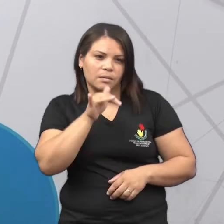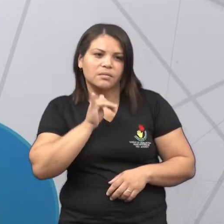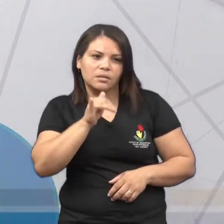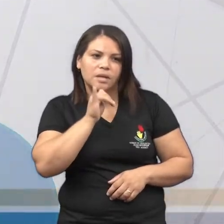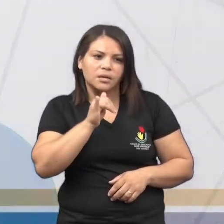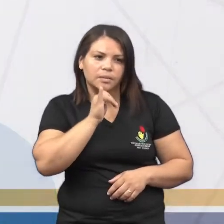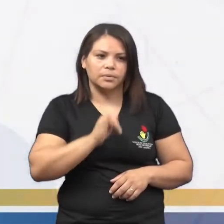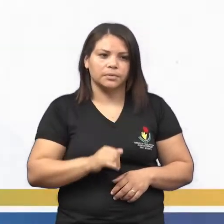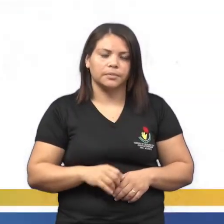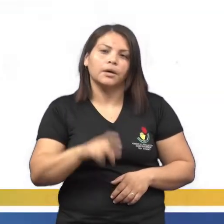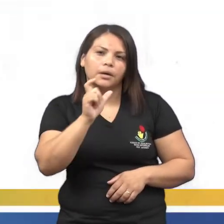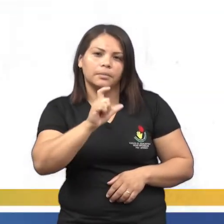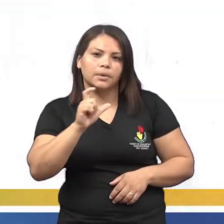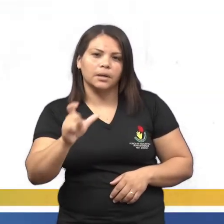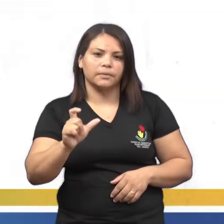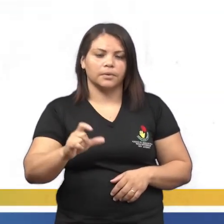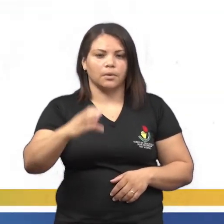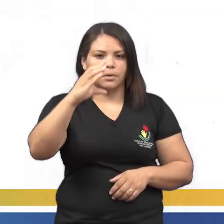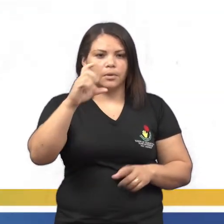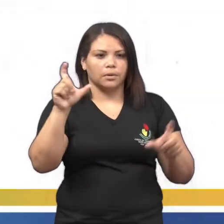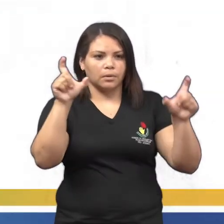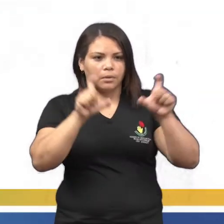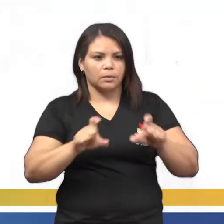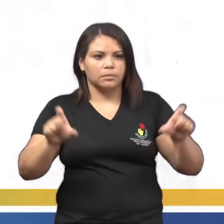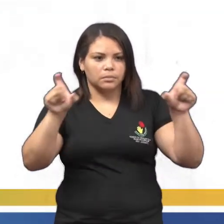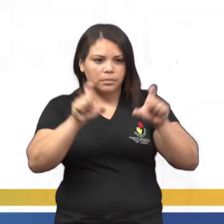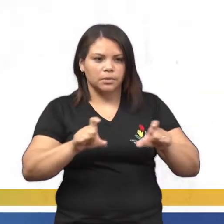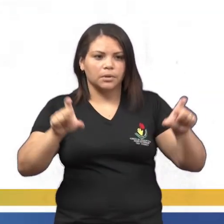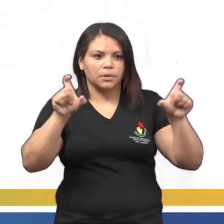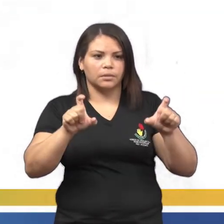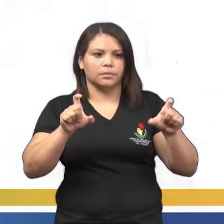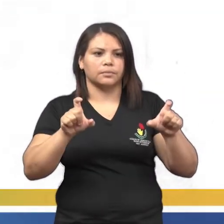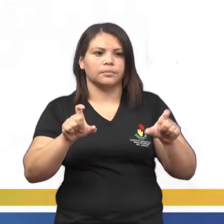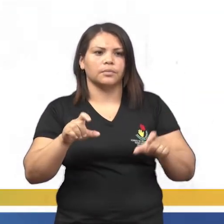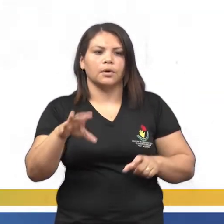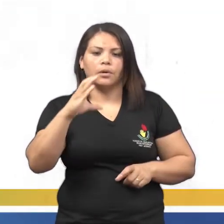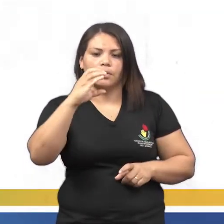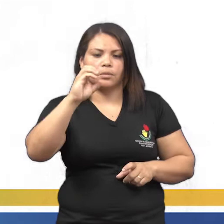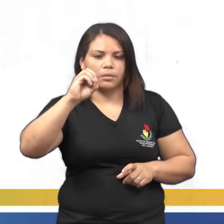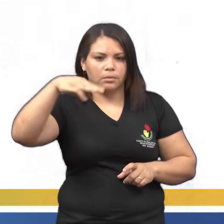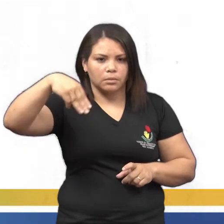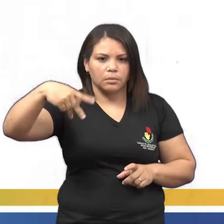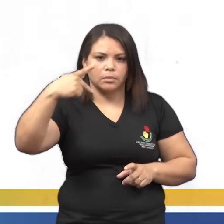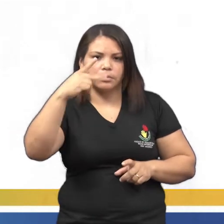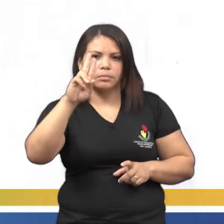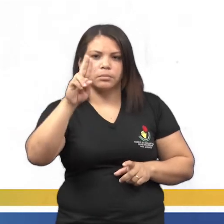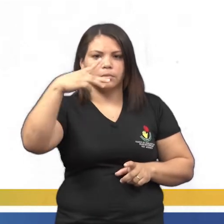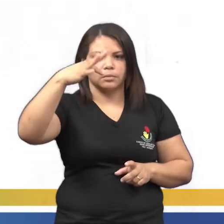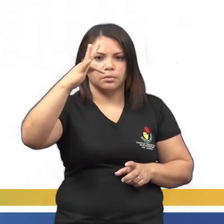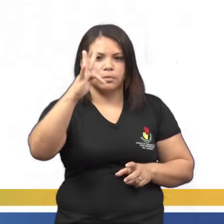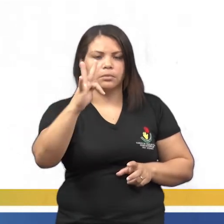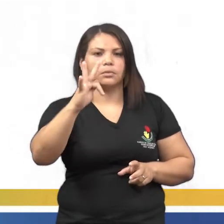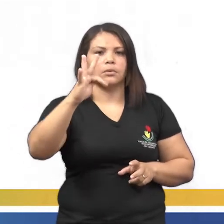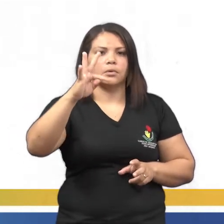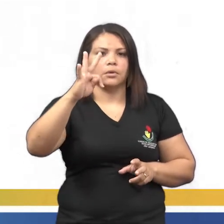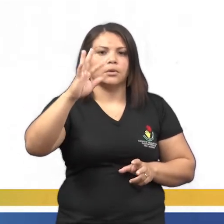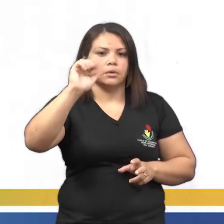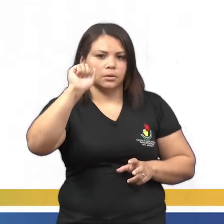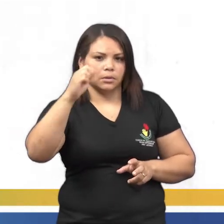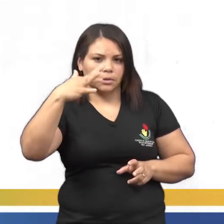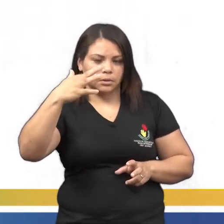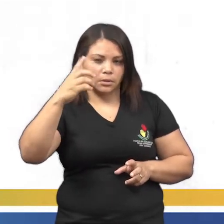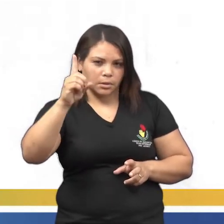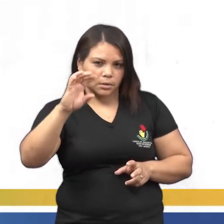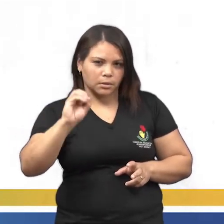exemplos, ó. Na palavra COMPUTADOR. A palavra COMPUTADOR. Quando você vai tentar fazer a leitura dessa palavra,